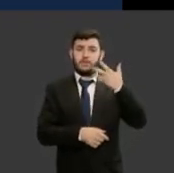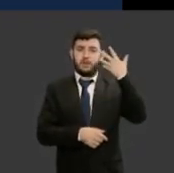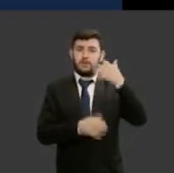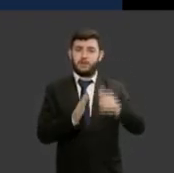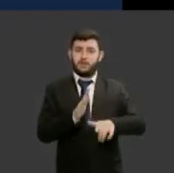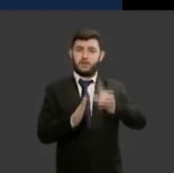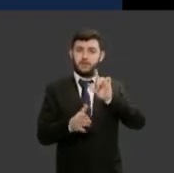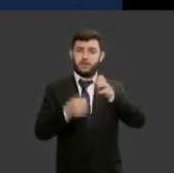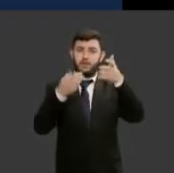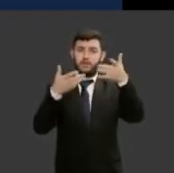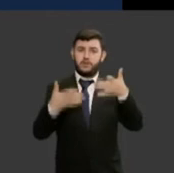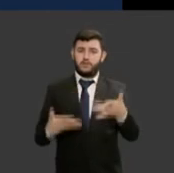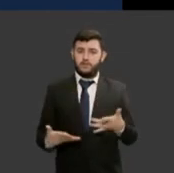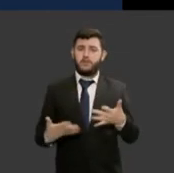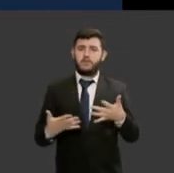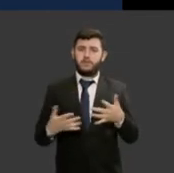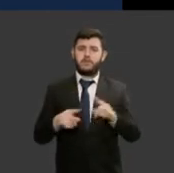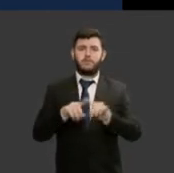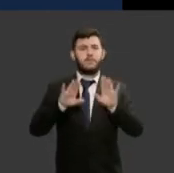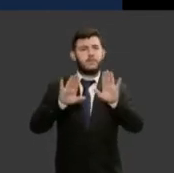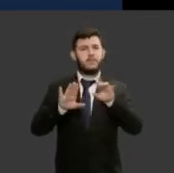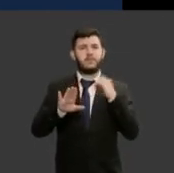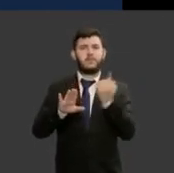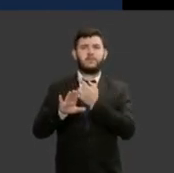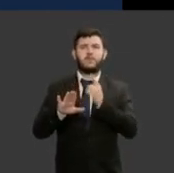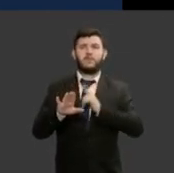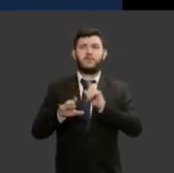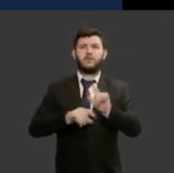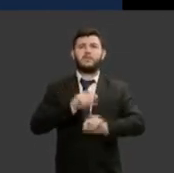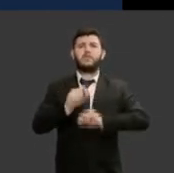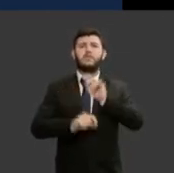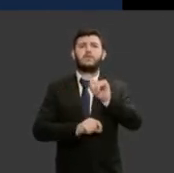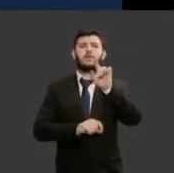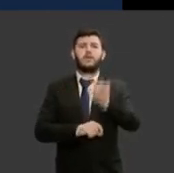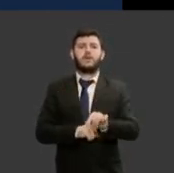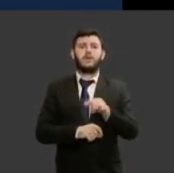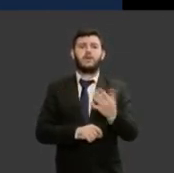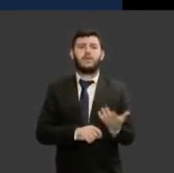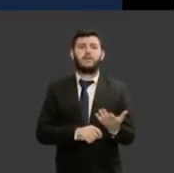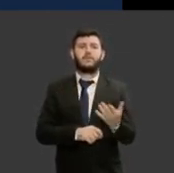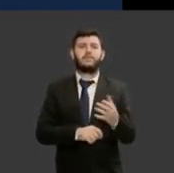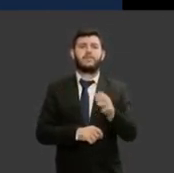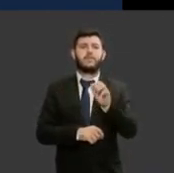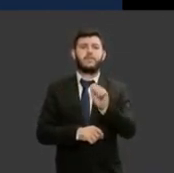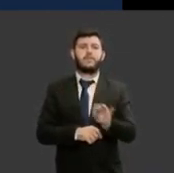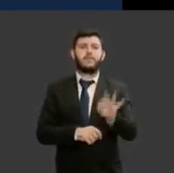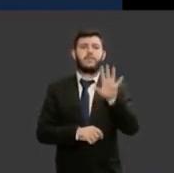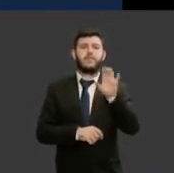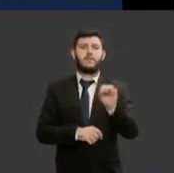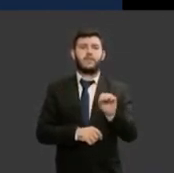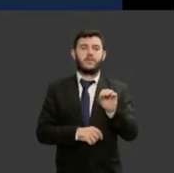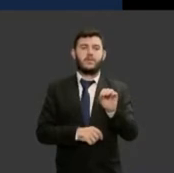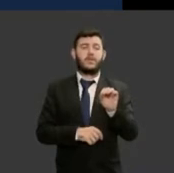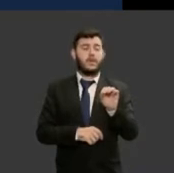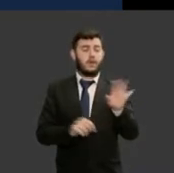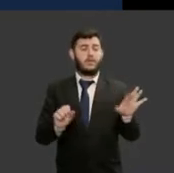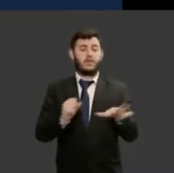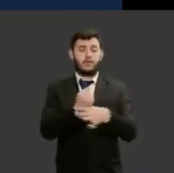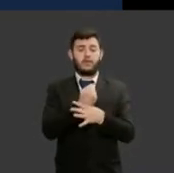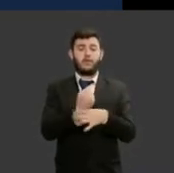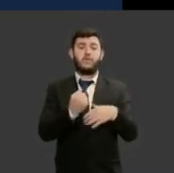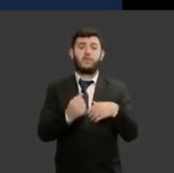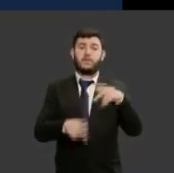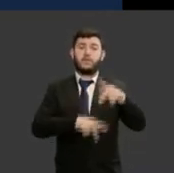abaixo da constituição algumas previsões legais que exigem que atos praticados pela segurança pública ou